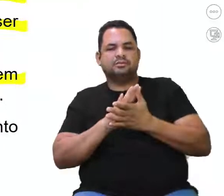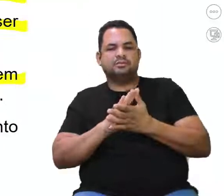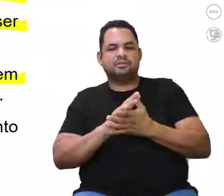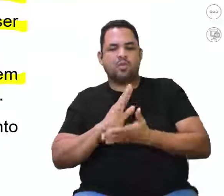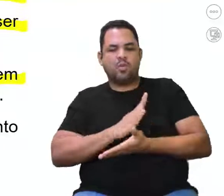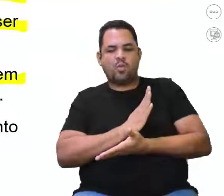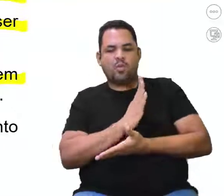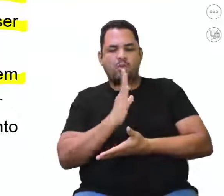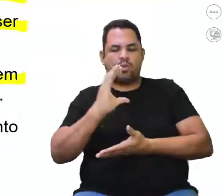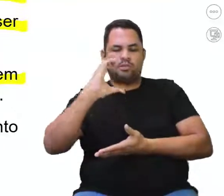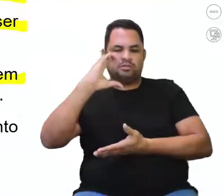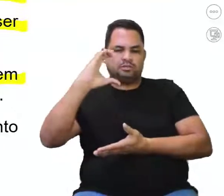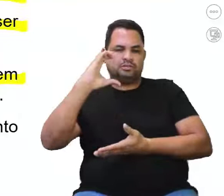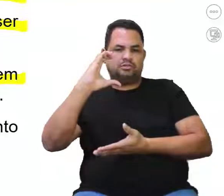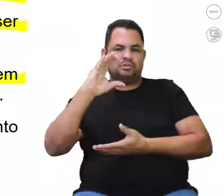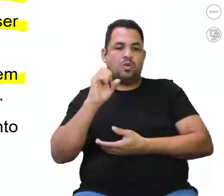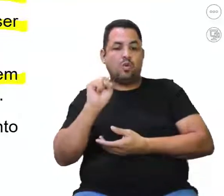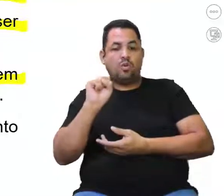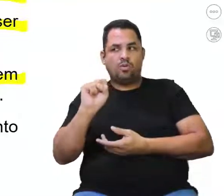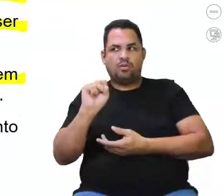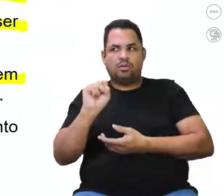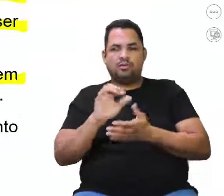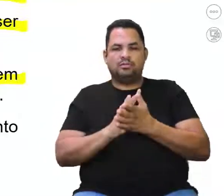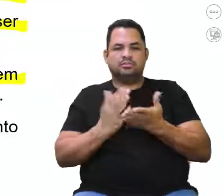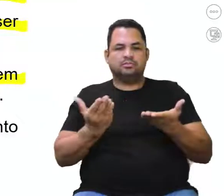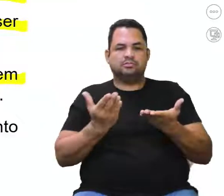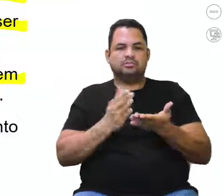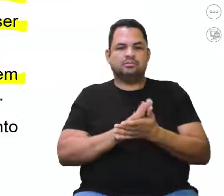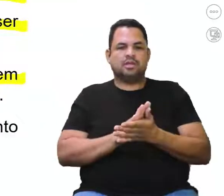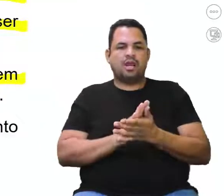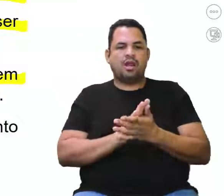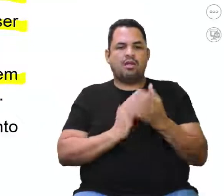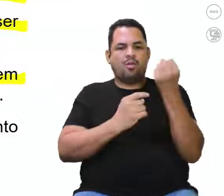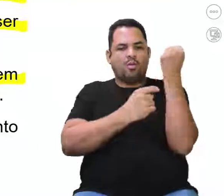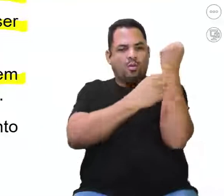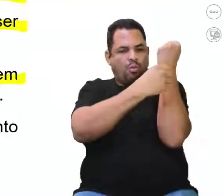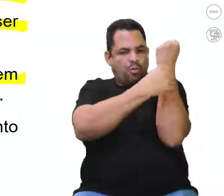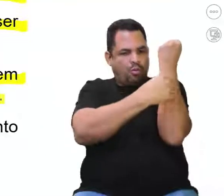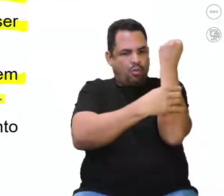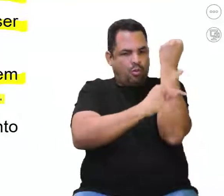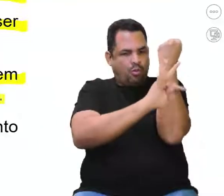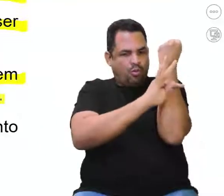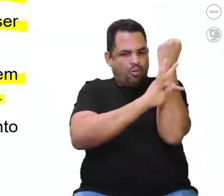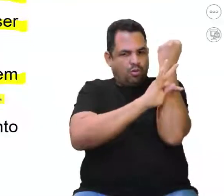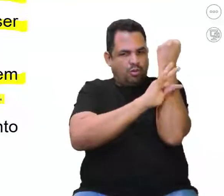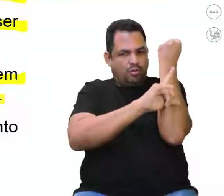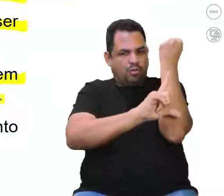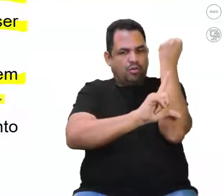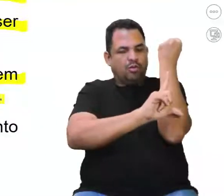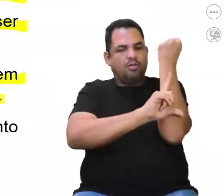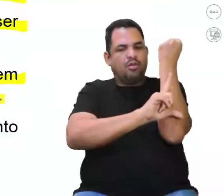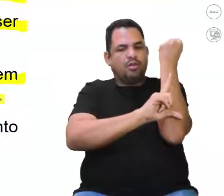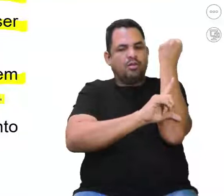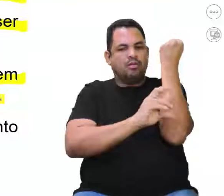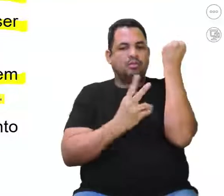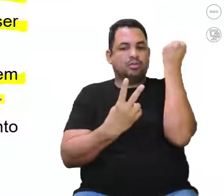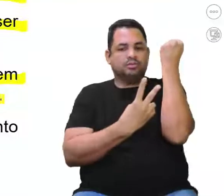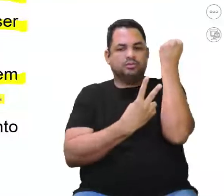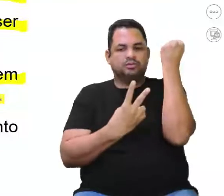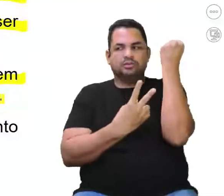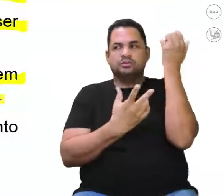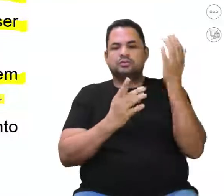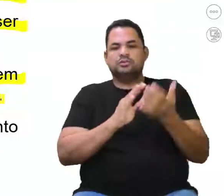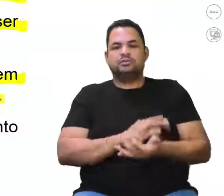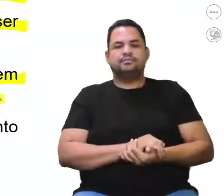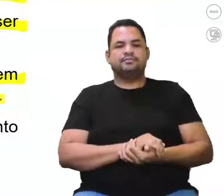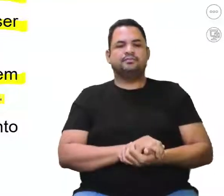curva em C ou em S, envolvendo a coluna torácica, a coluna lombar ou ambas. Perfeito aqui.